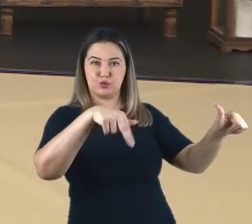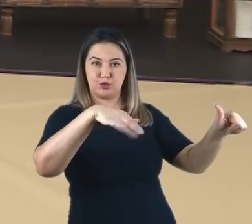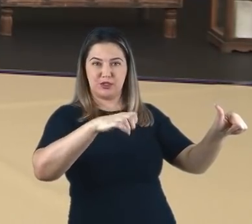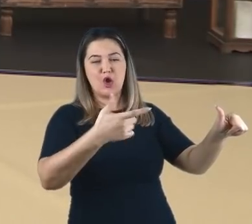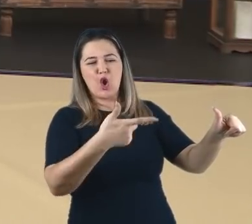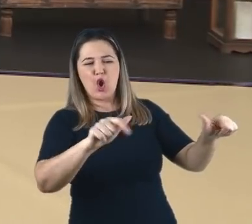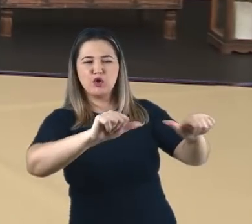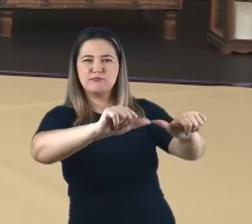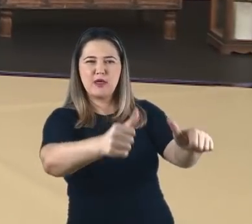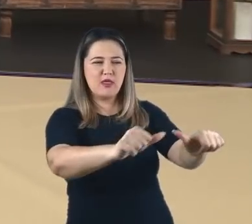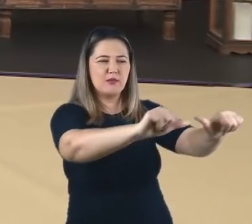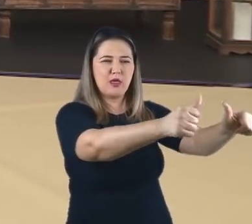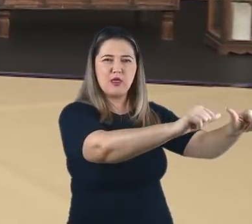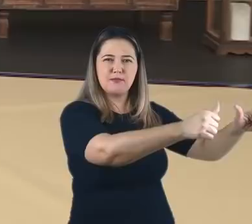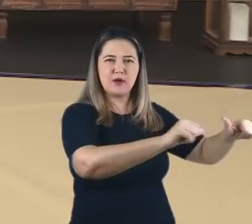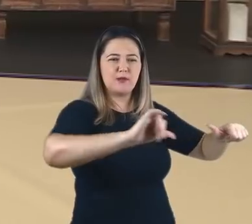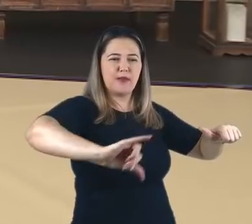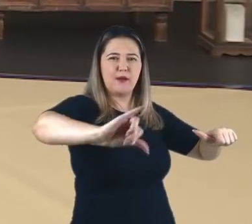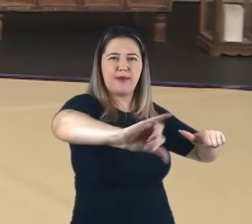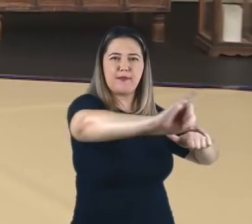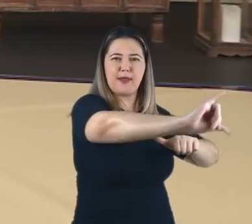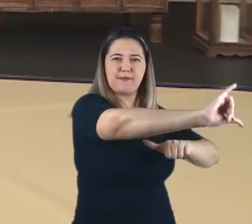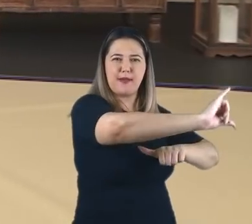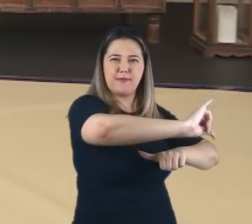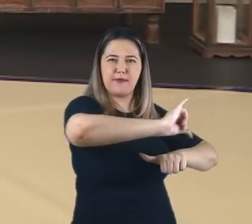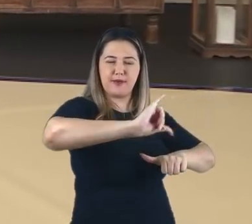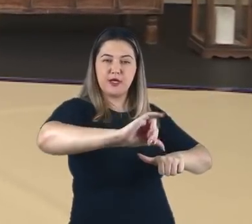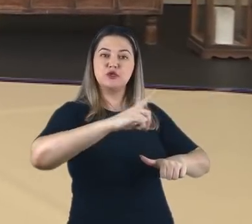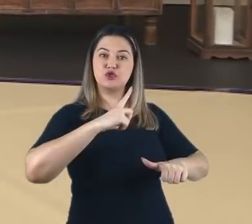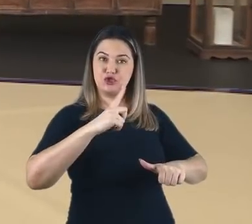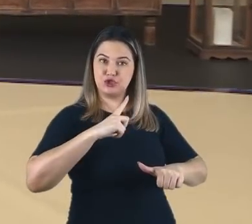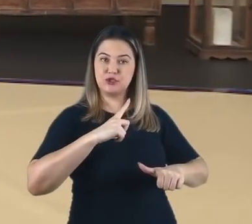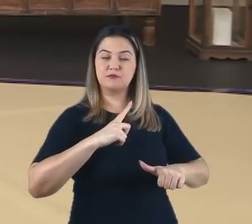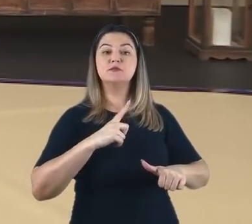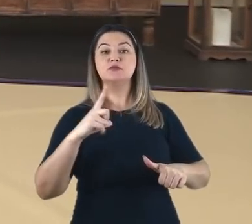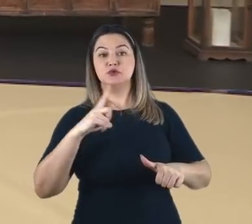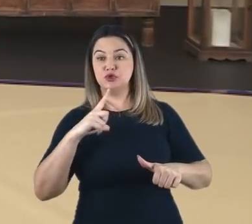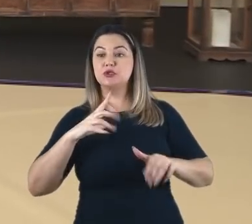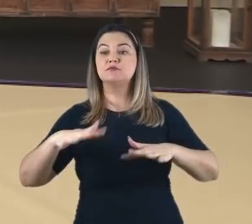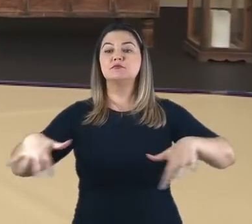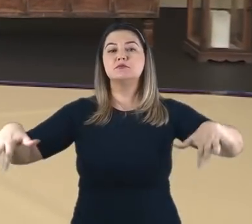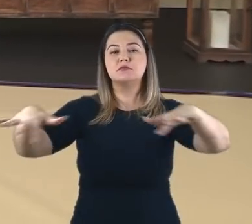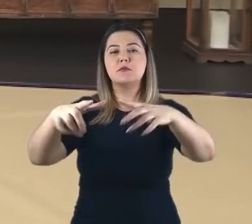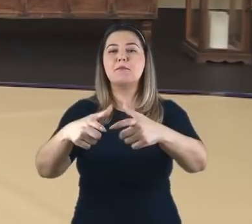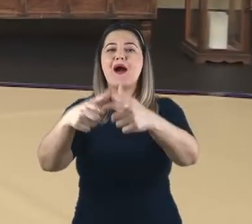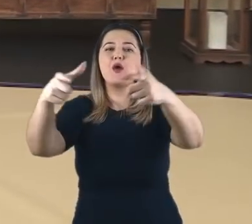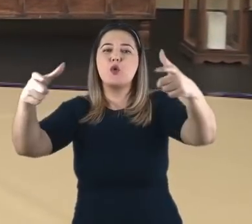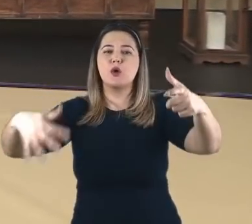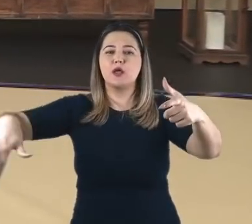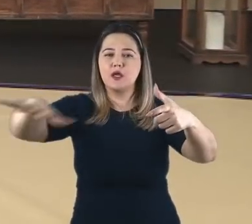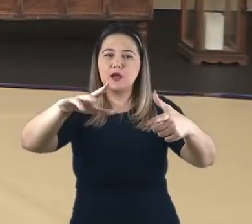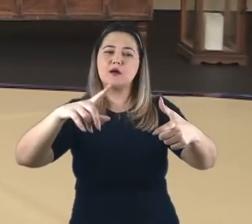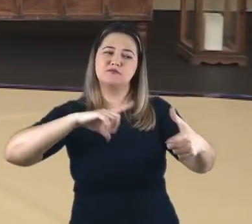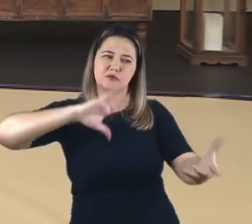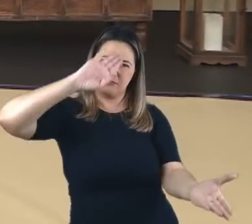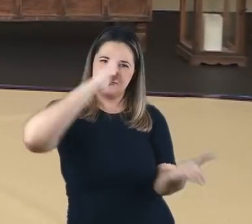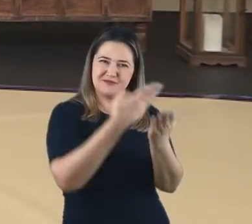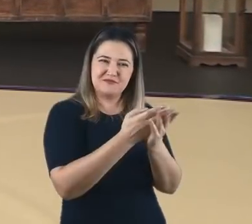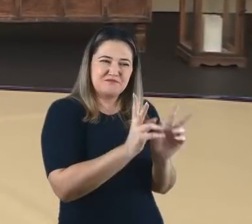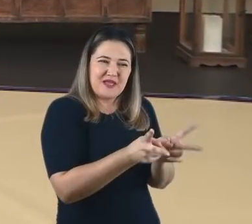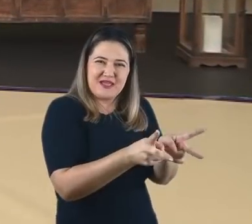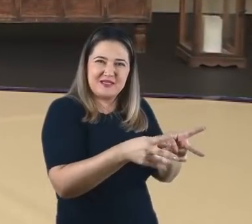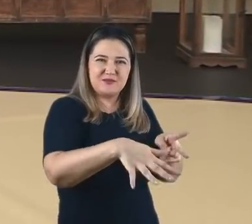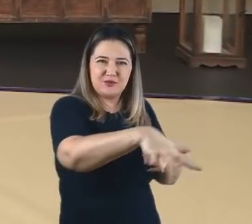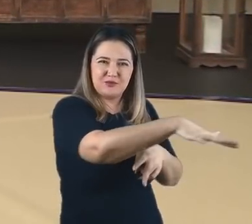deuses do culto de cidades, onde havia uma hegemonia da religião babilônica, isto é, do Império Babilônico.